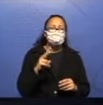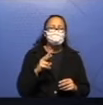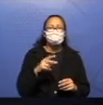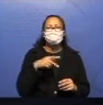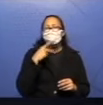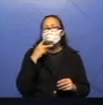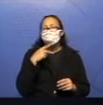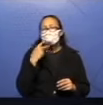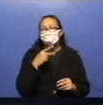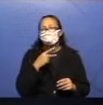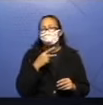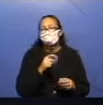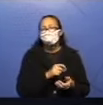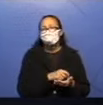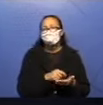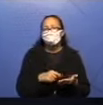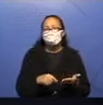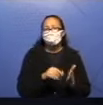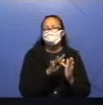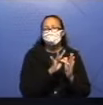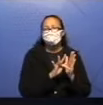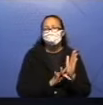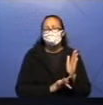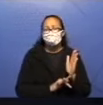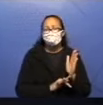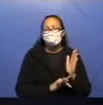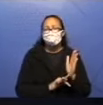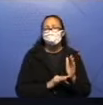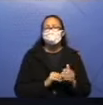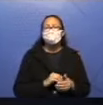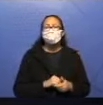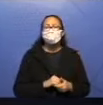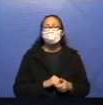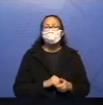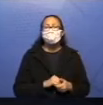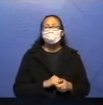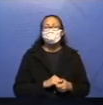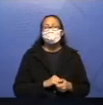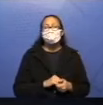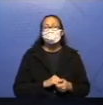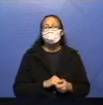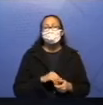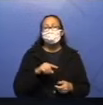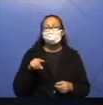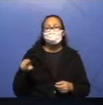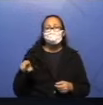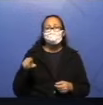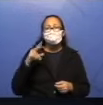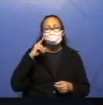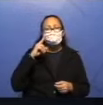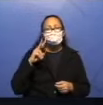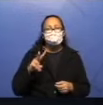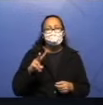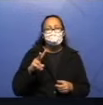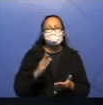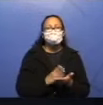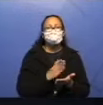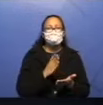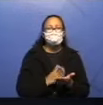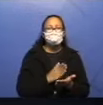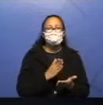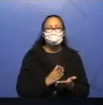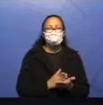produção de texto. E vocês assistiram aqui junto com a gente. Vocês vão fazer a leitura de 17 até 20.